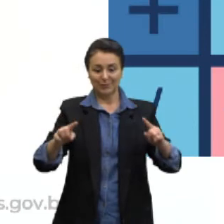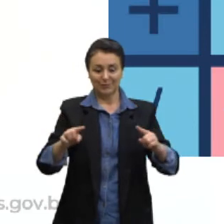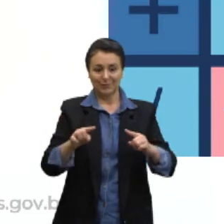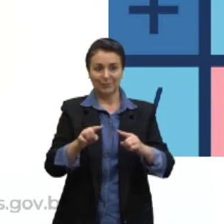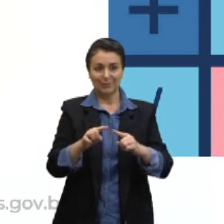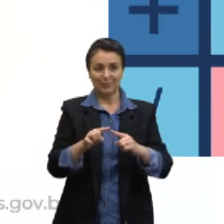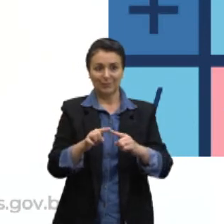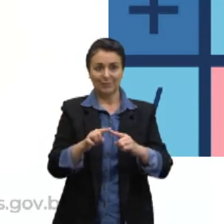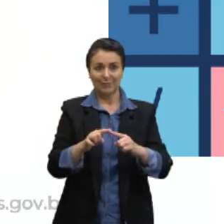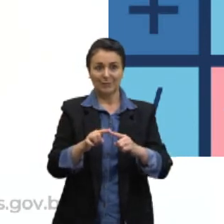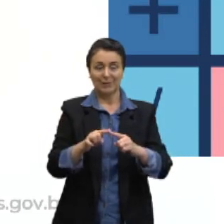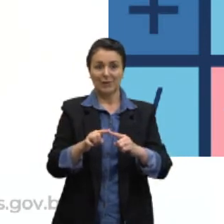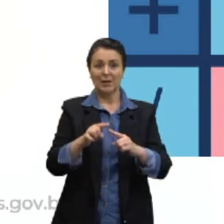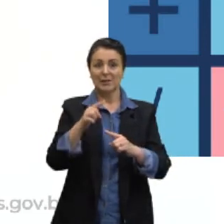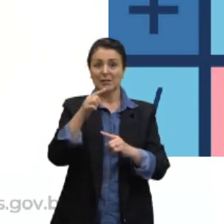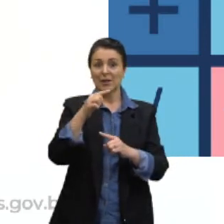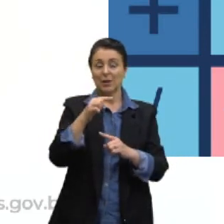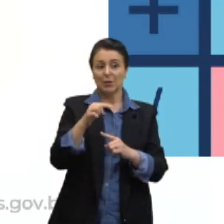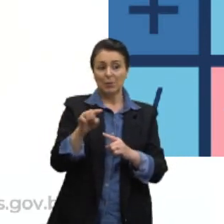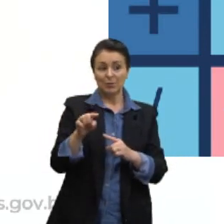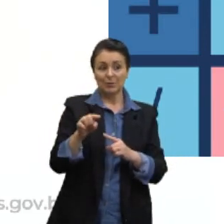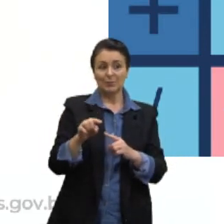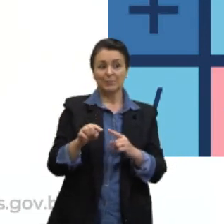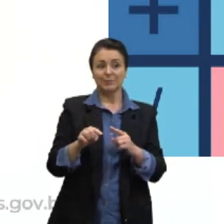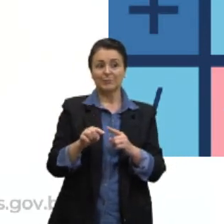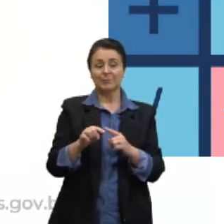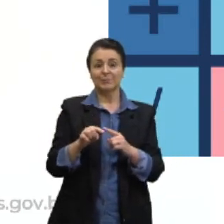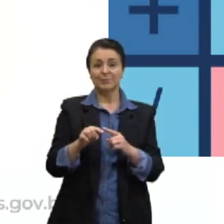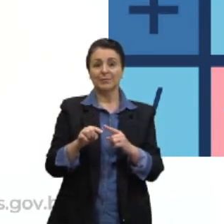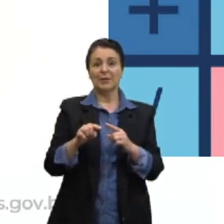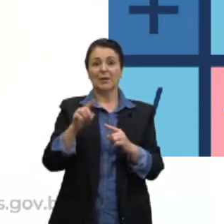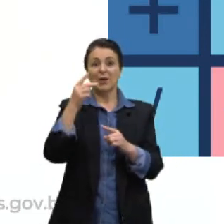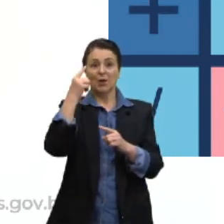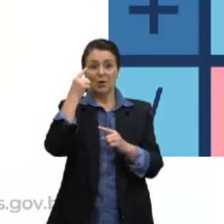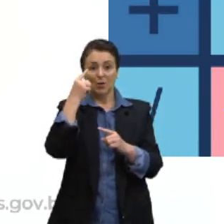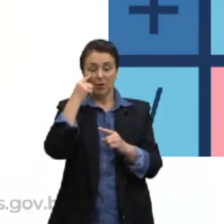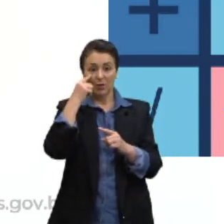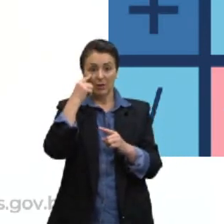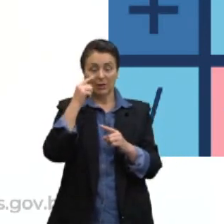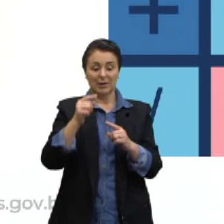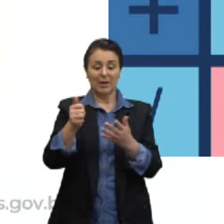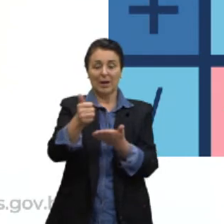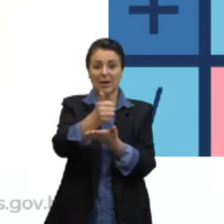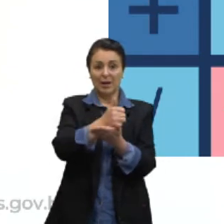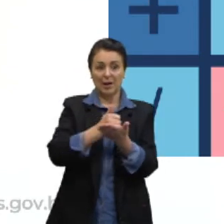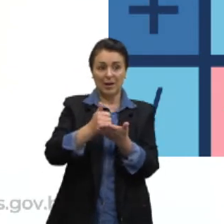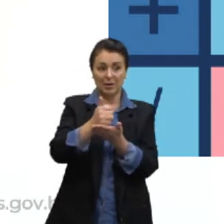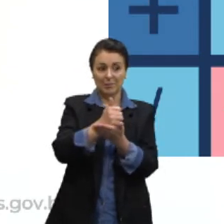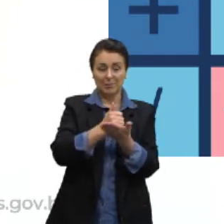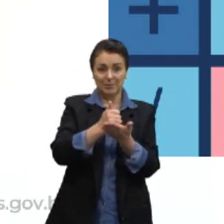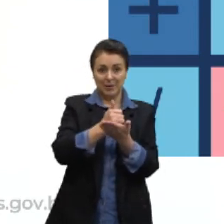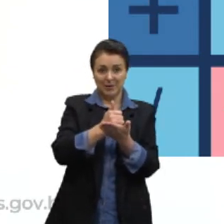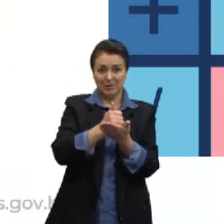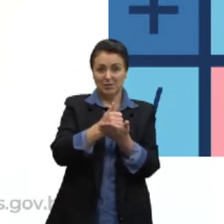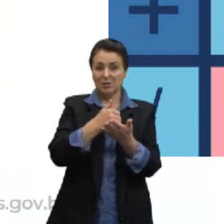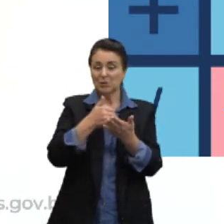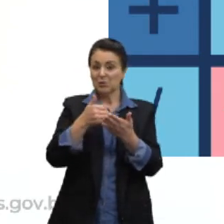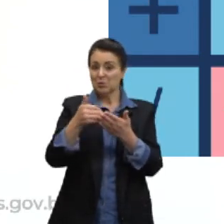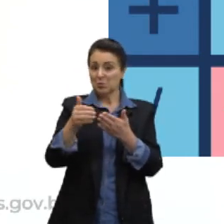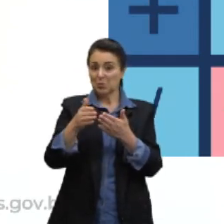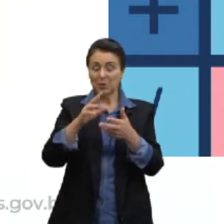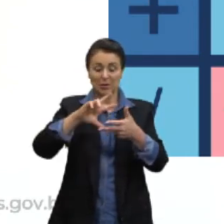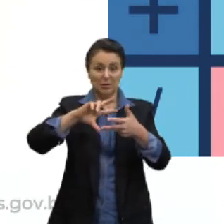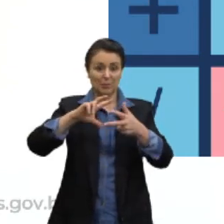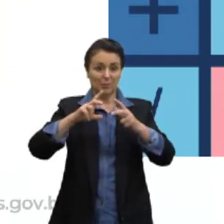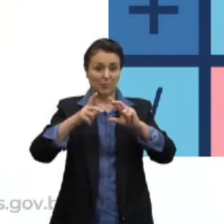Essa pirâmide também, então, seguindo esta lógica de que a base pode ser qualquer polígono, se